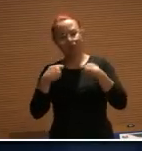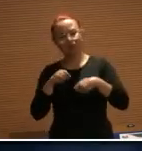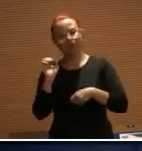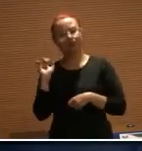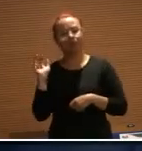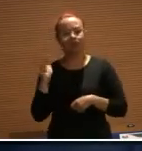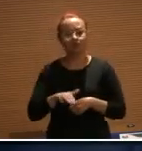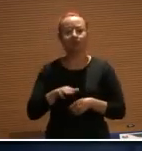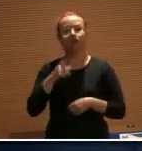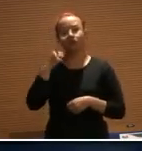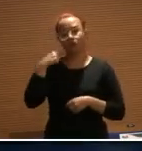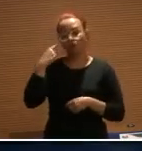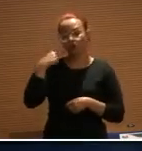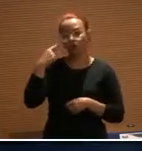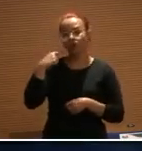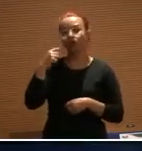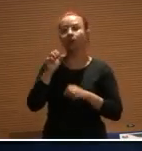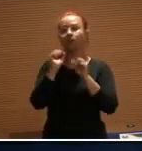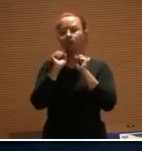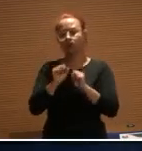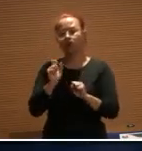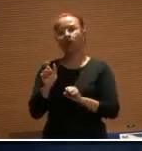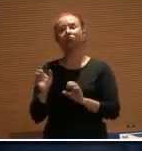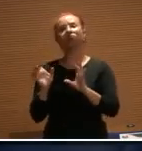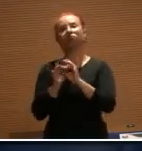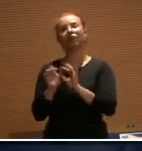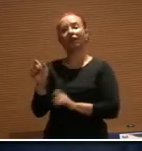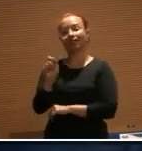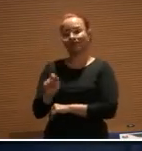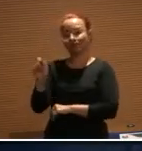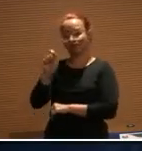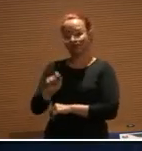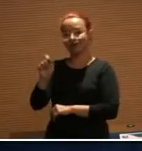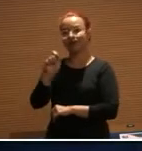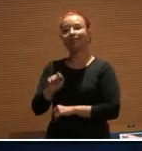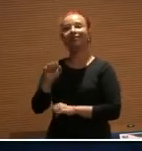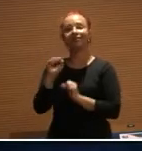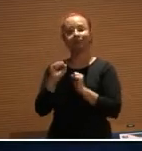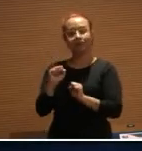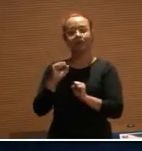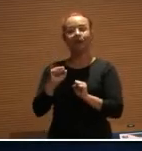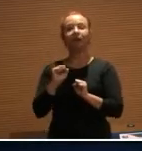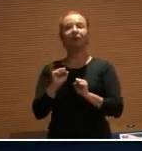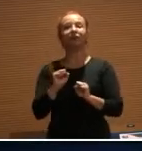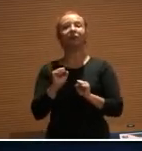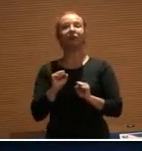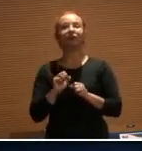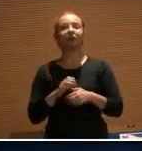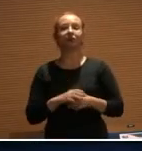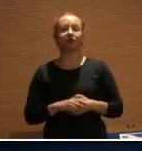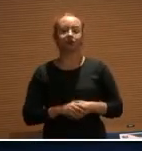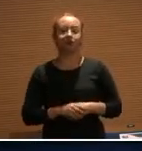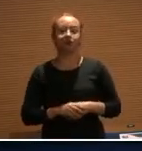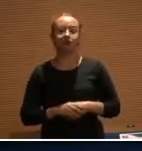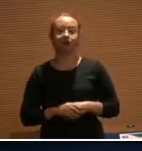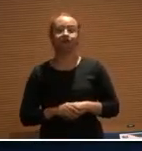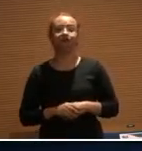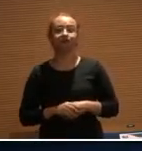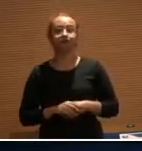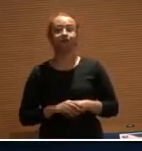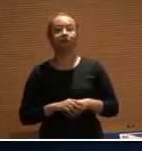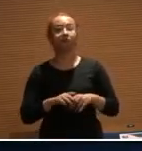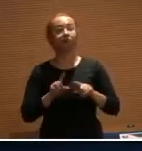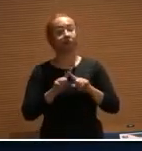advogado possa ser realmente um associado ou seja até mesmo um advogado sócio, mas tem que